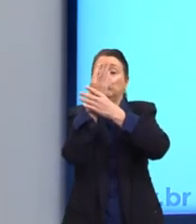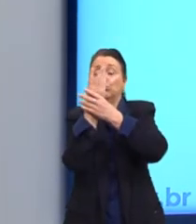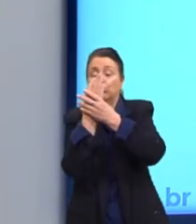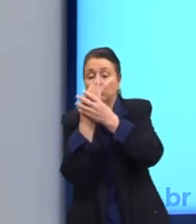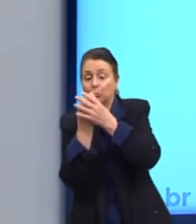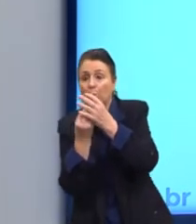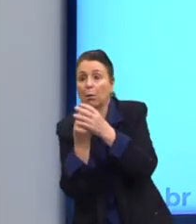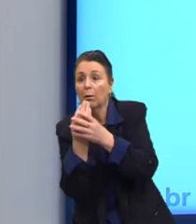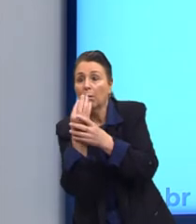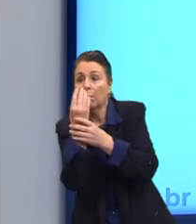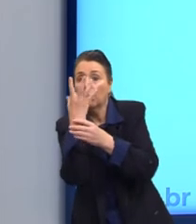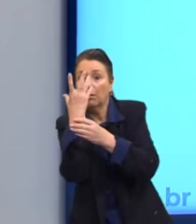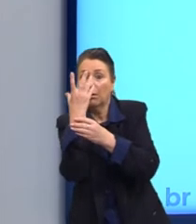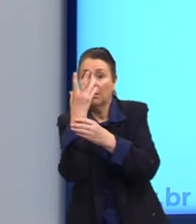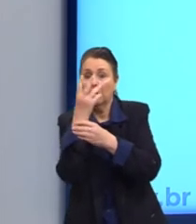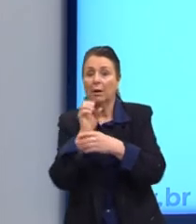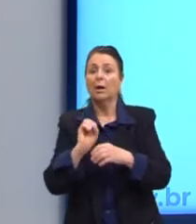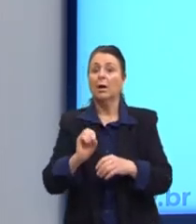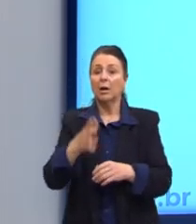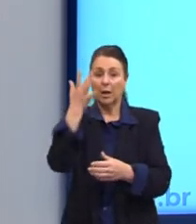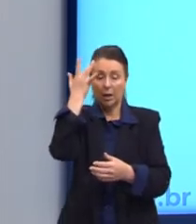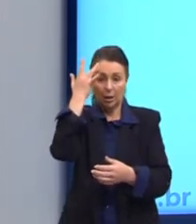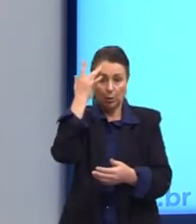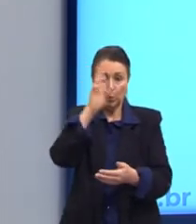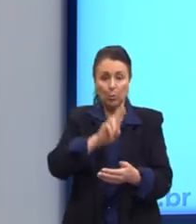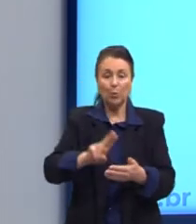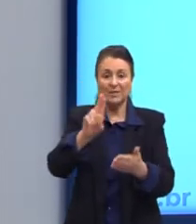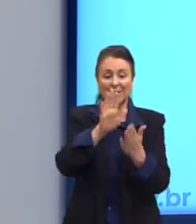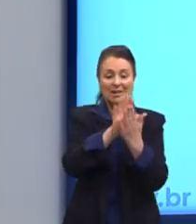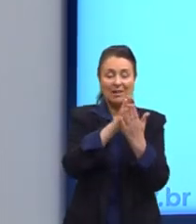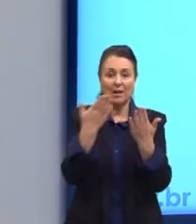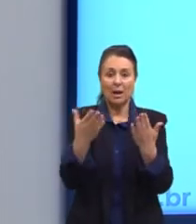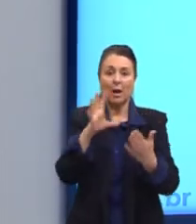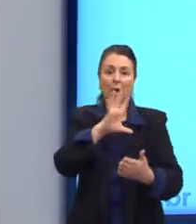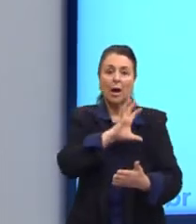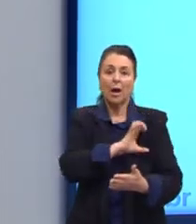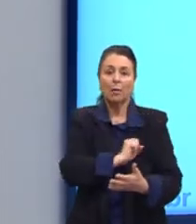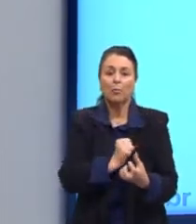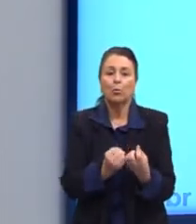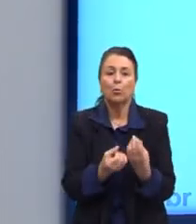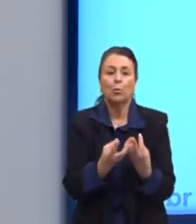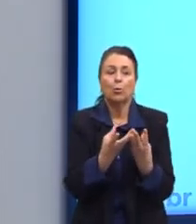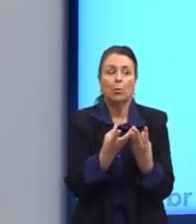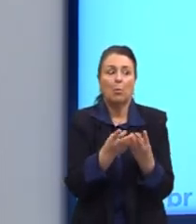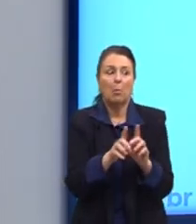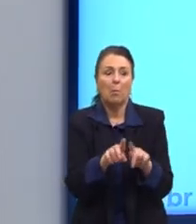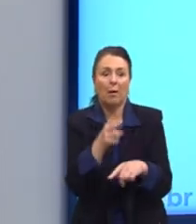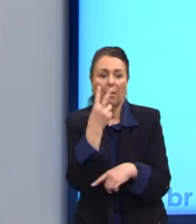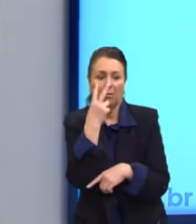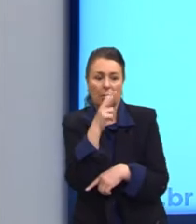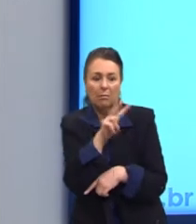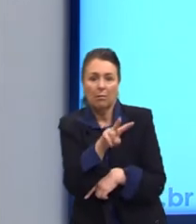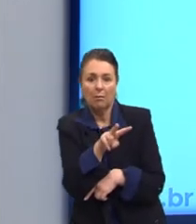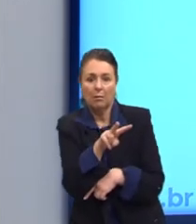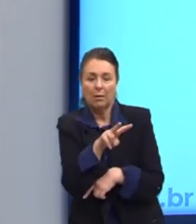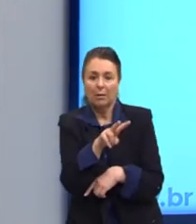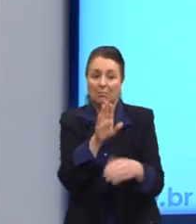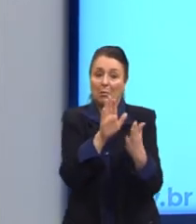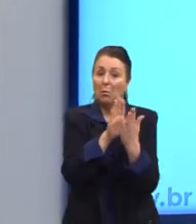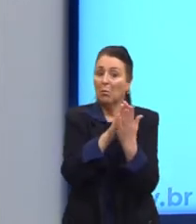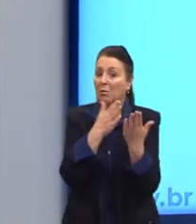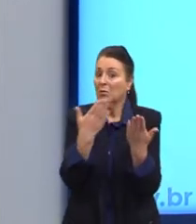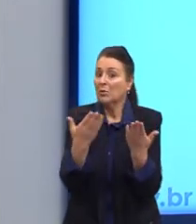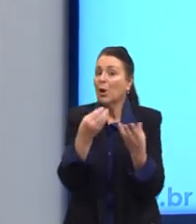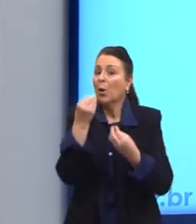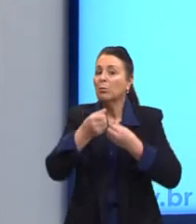Tu usa essa analogia. Amor é fogo que se arde sem se ver. É uma analogia explicar